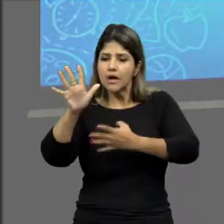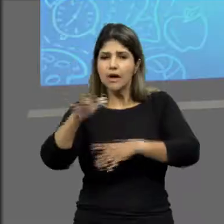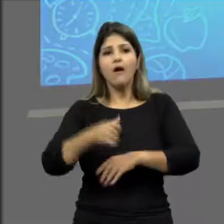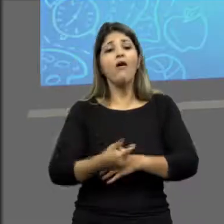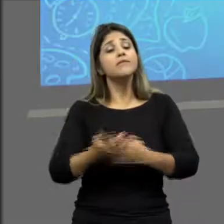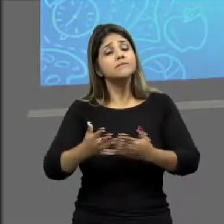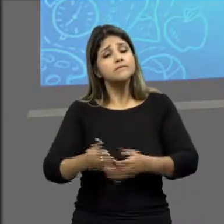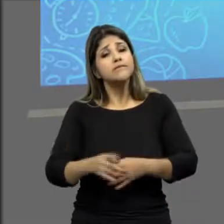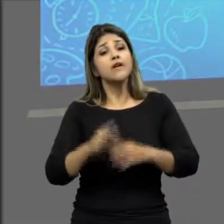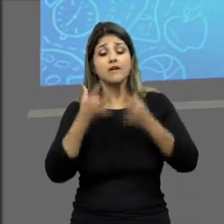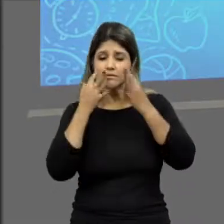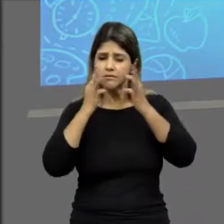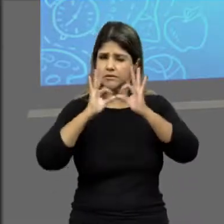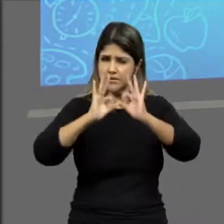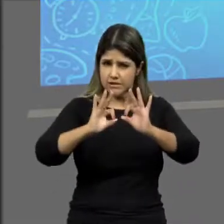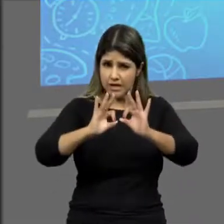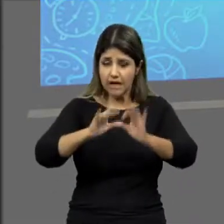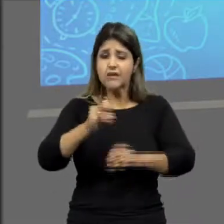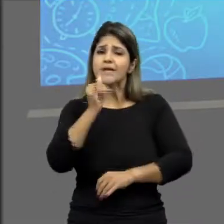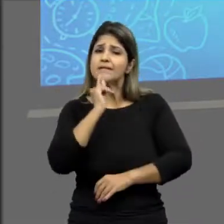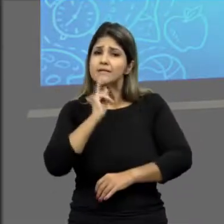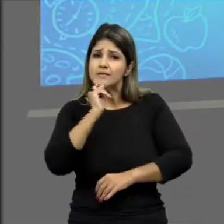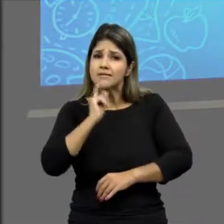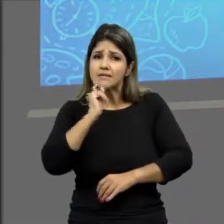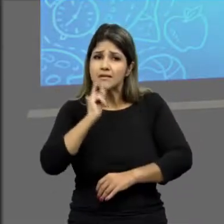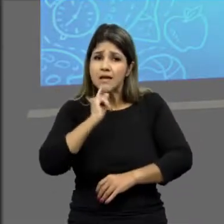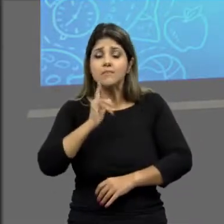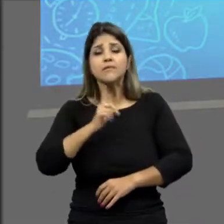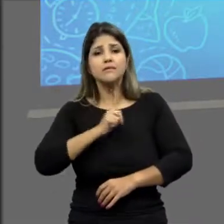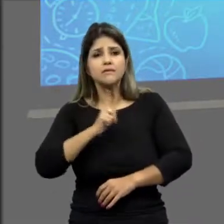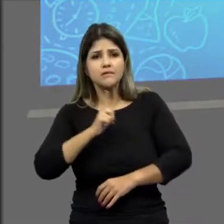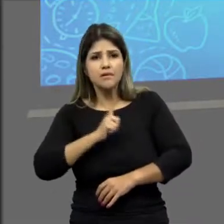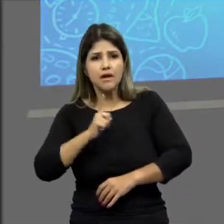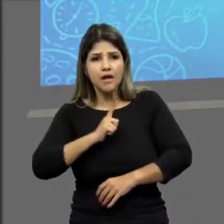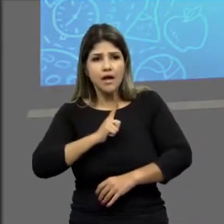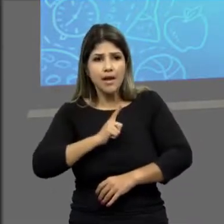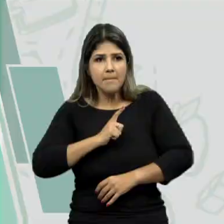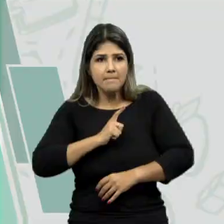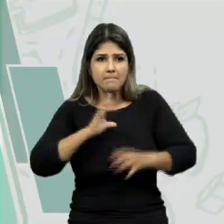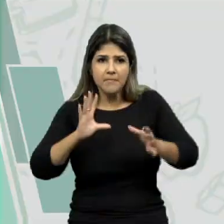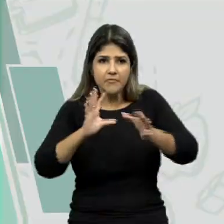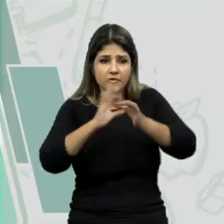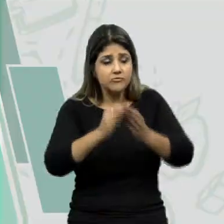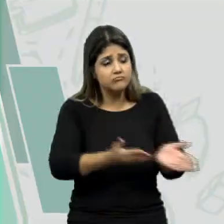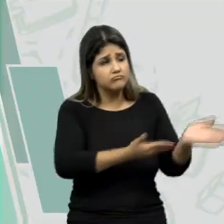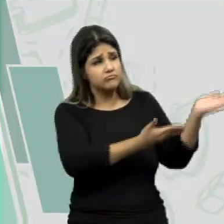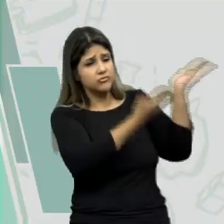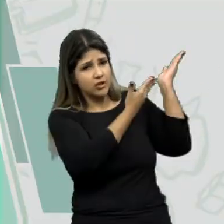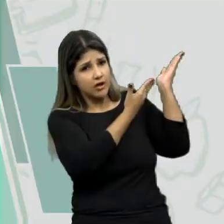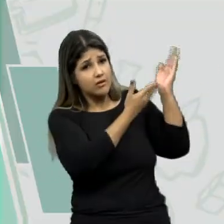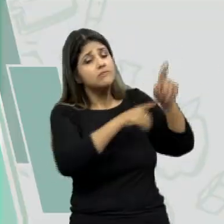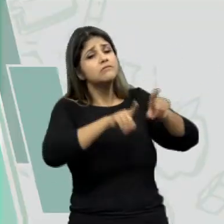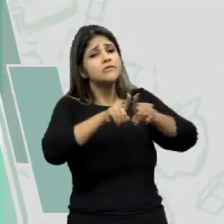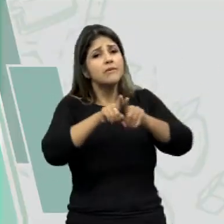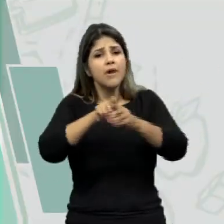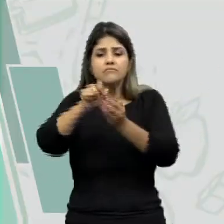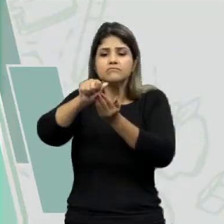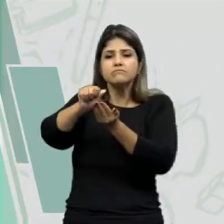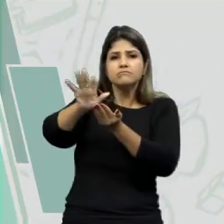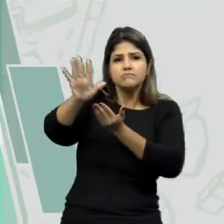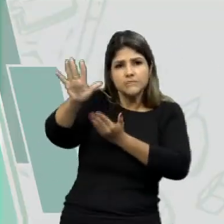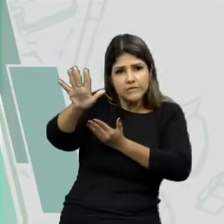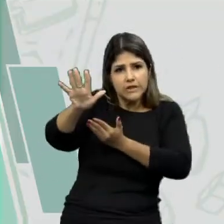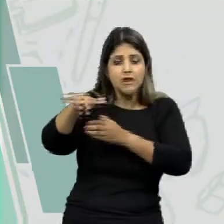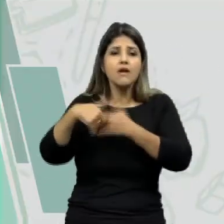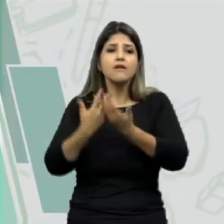Aberta. Observa que essas cadeias aí que estão como exemplo, são cadeias que possuem uma parte fechada e também uma parte